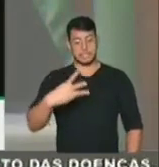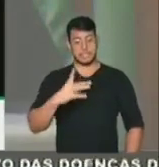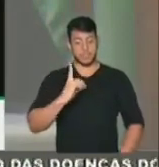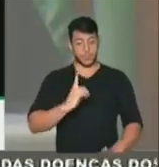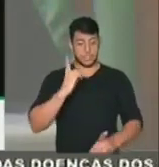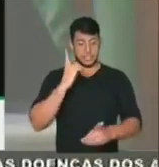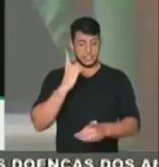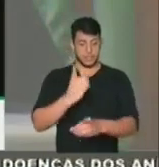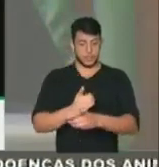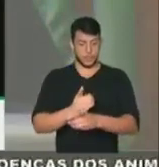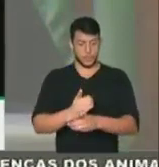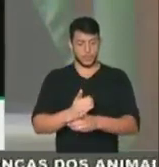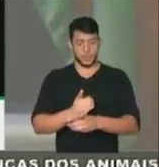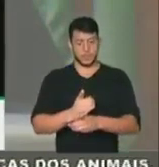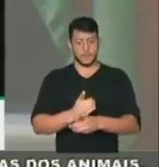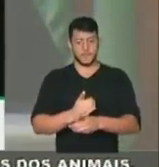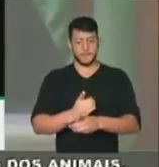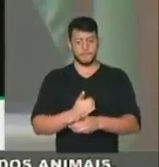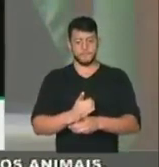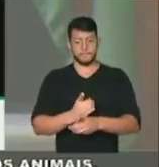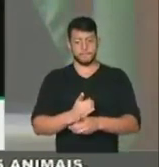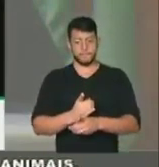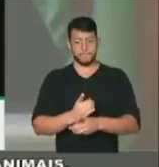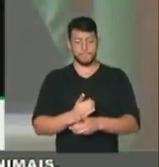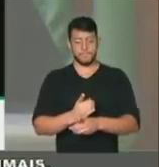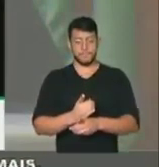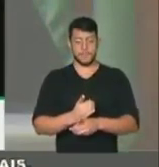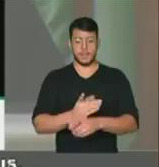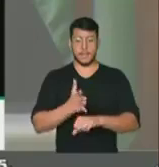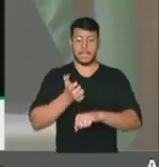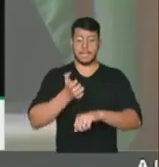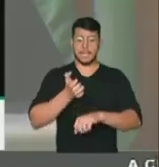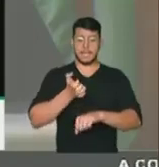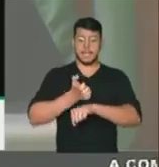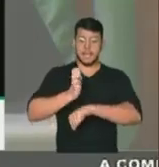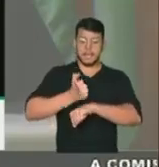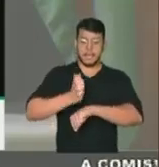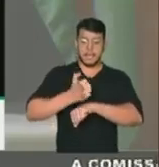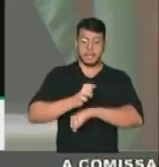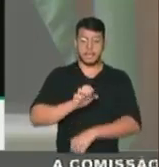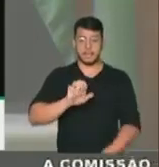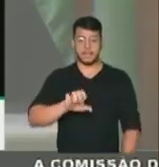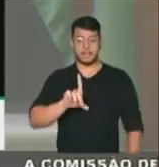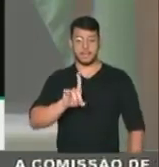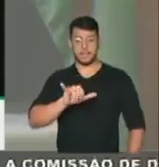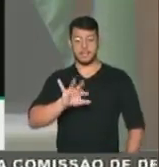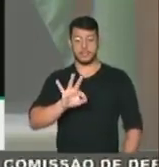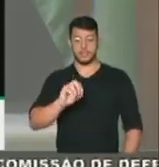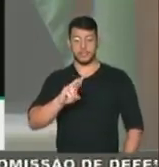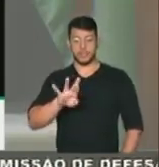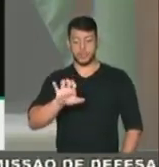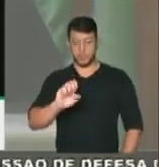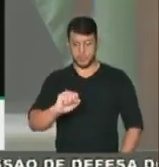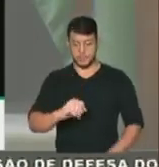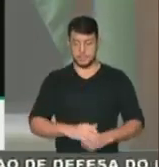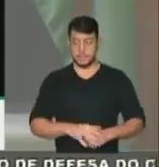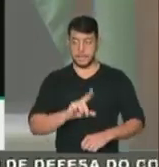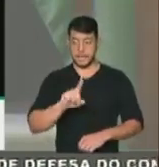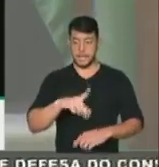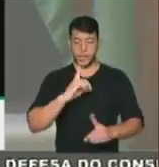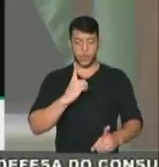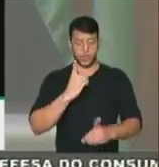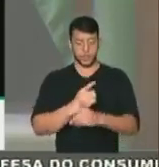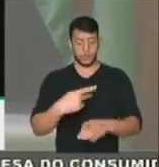produtores de livros, feitos pela associação,